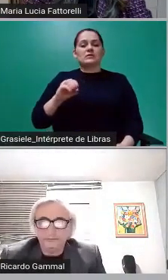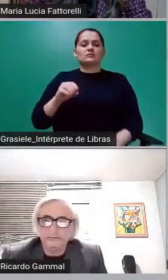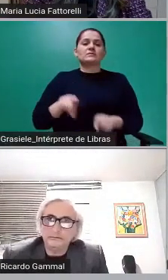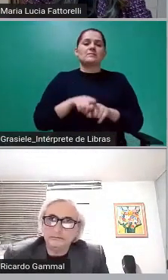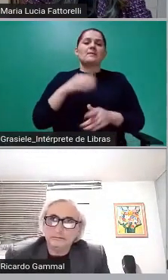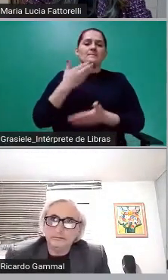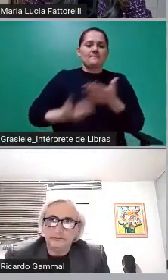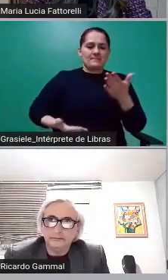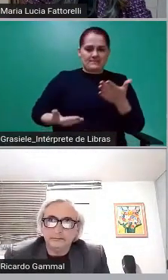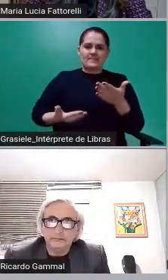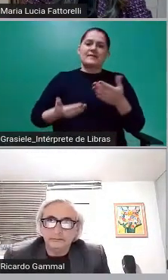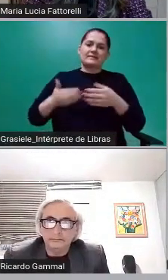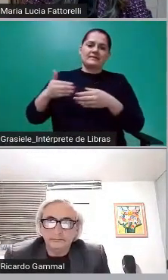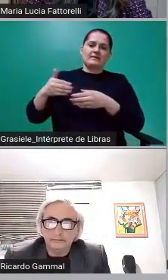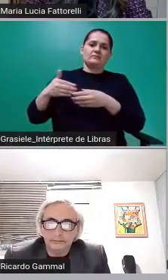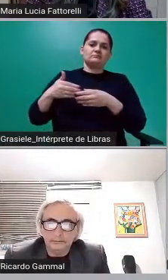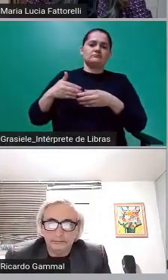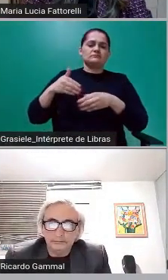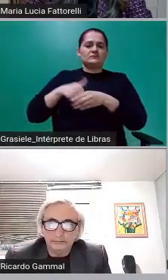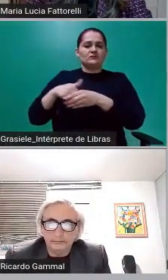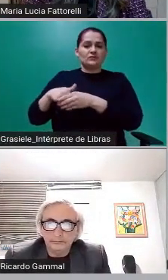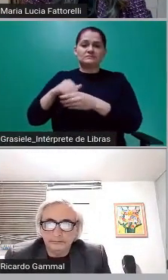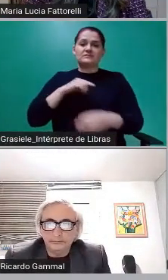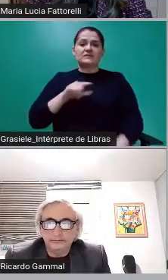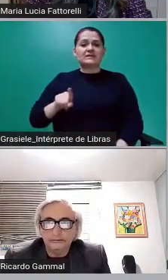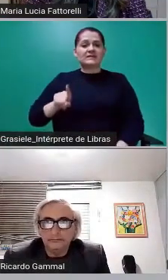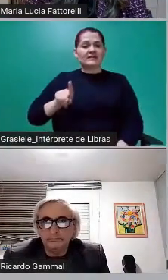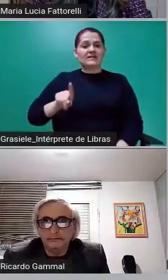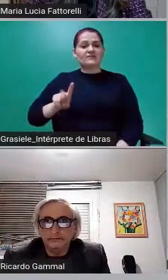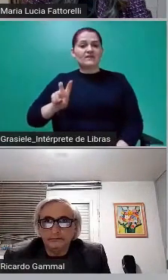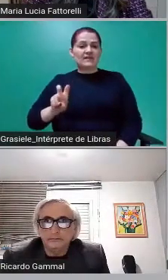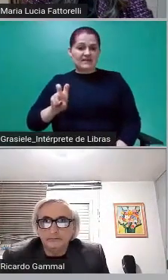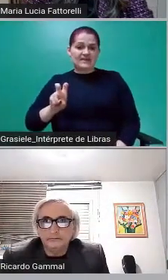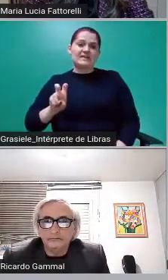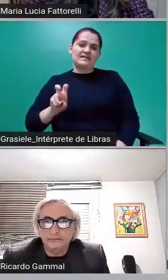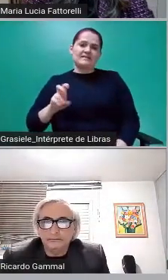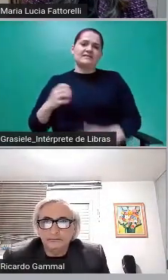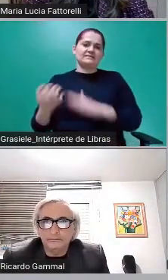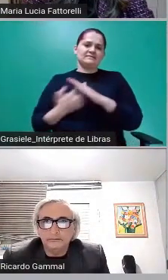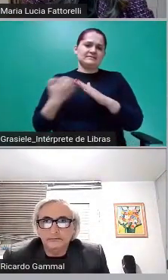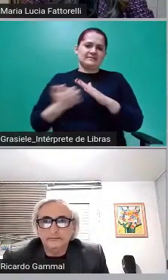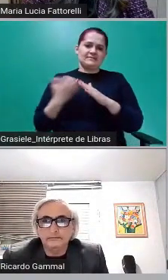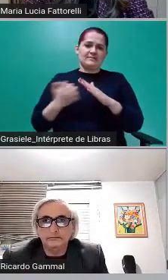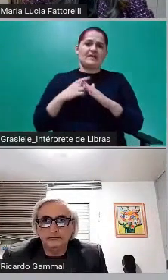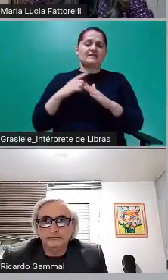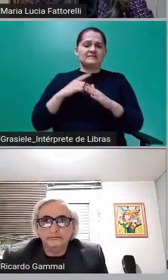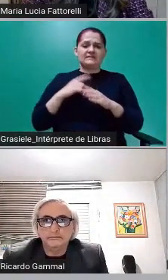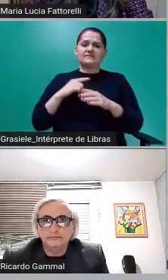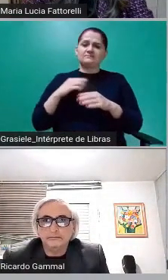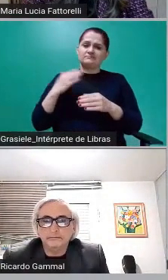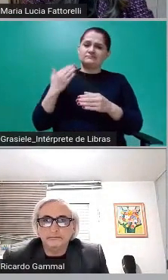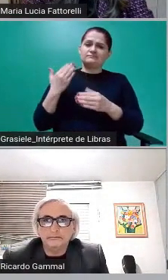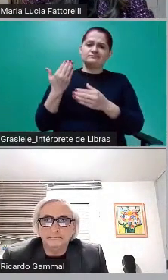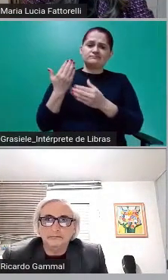processos e condenações, o Wagner Batista Ramos foi demitido do cargo de